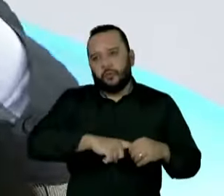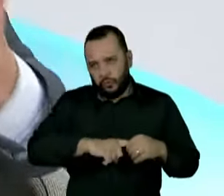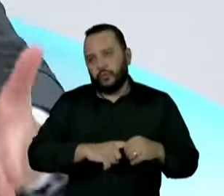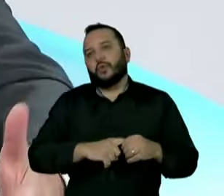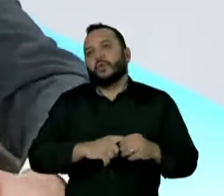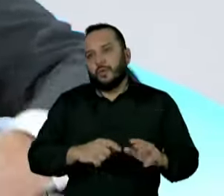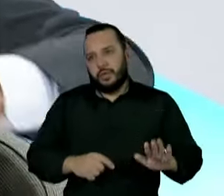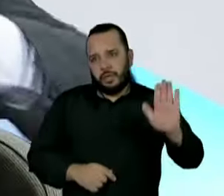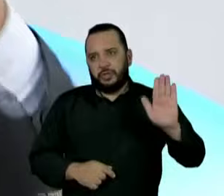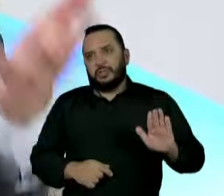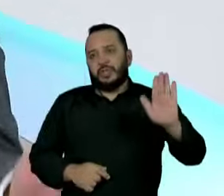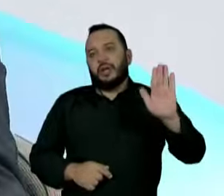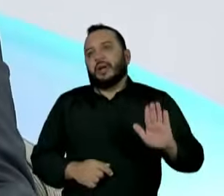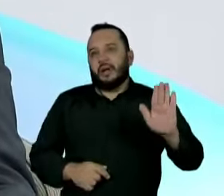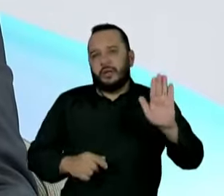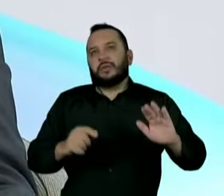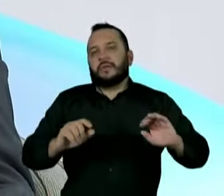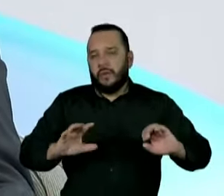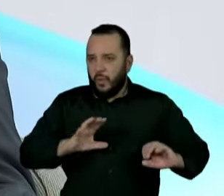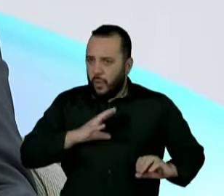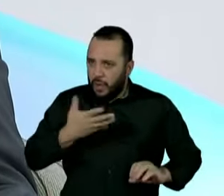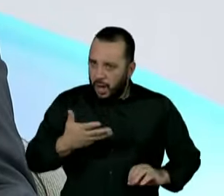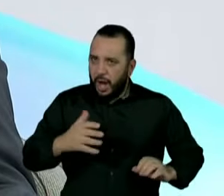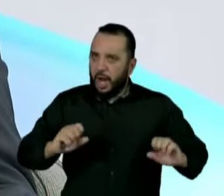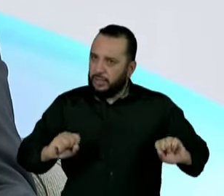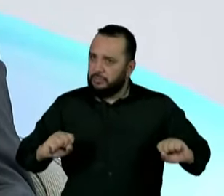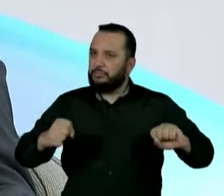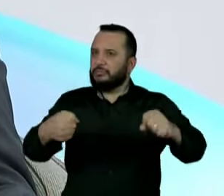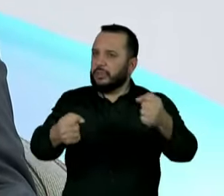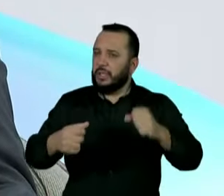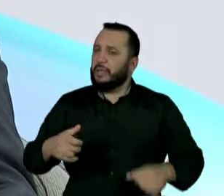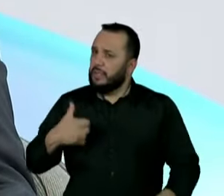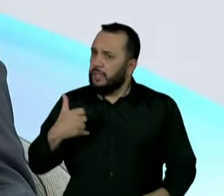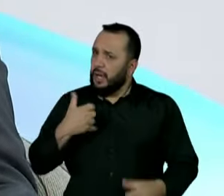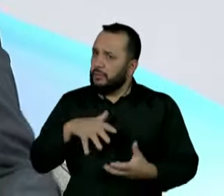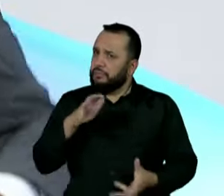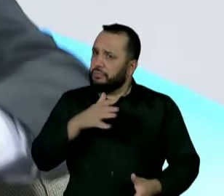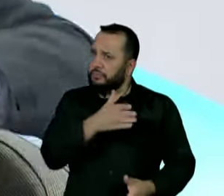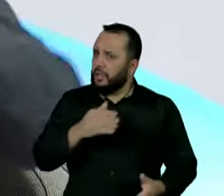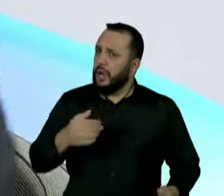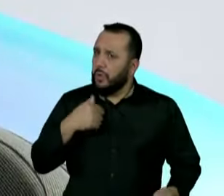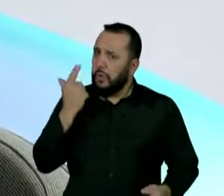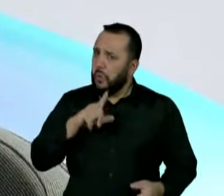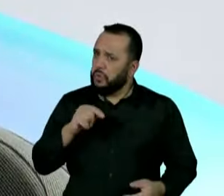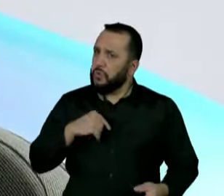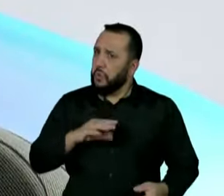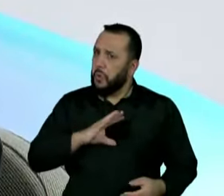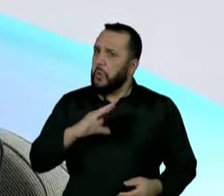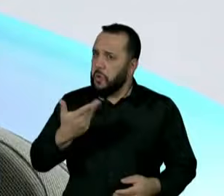coragem de novo, disposição, enfim, com a idade dele, com a disposição dele, encontrar um mecanismo de trazer